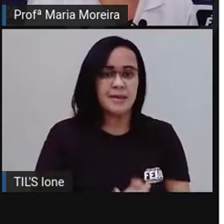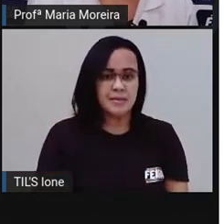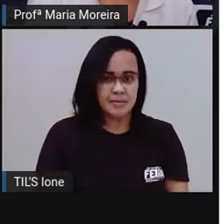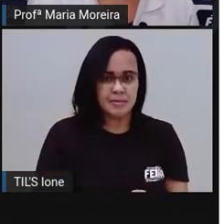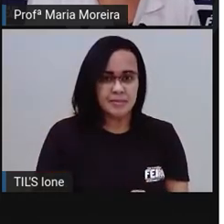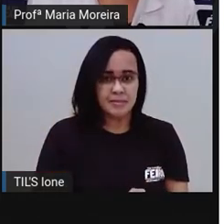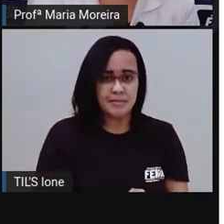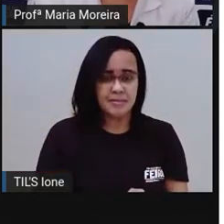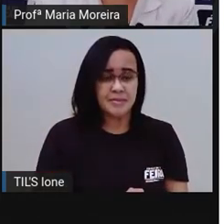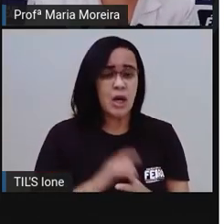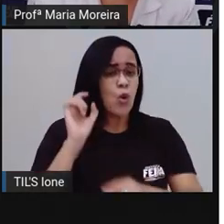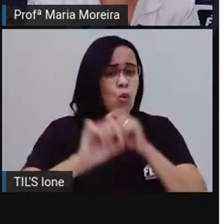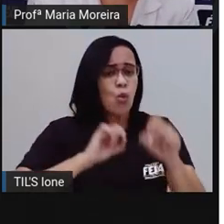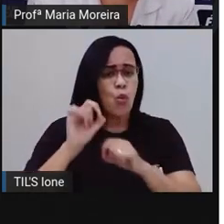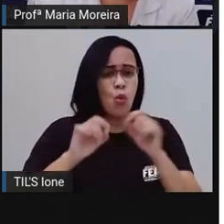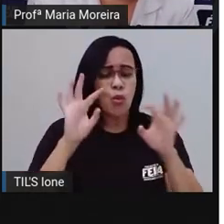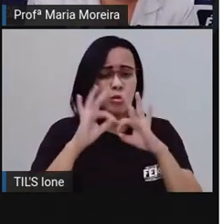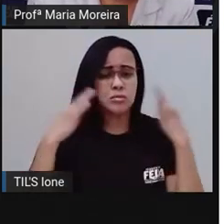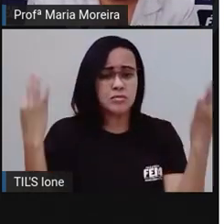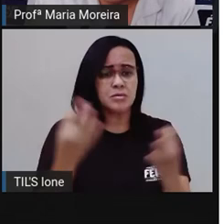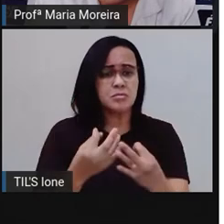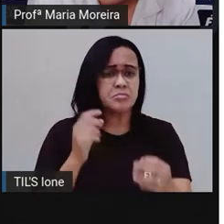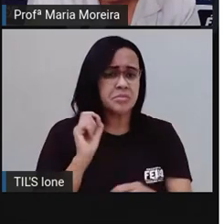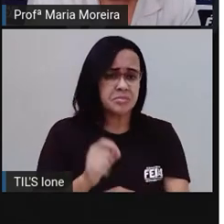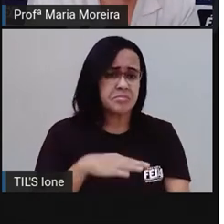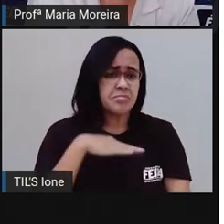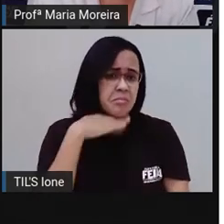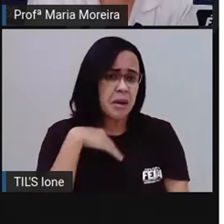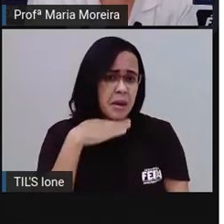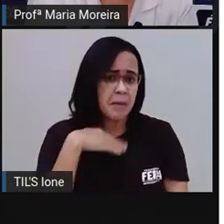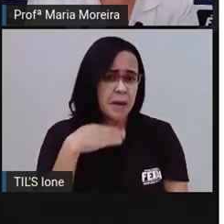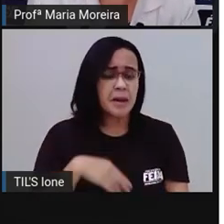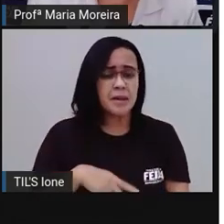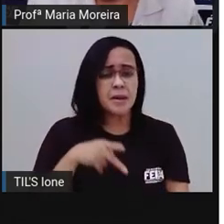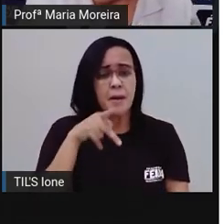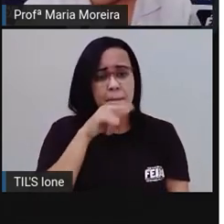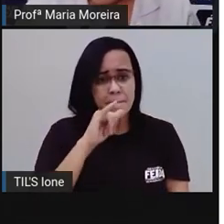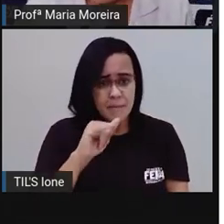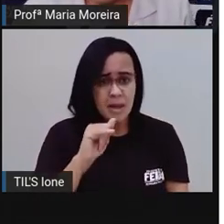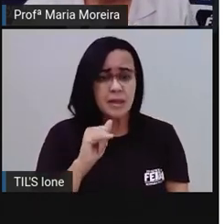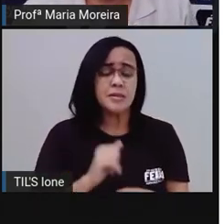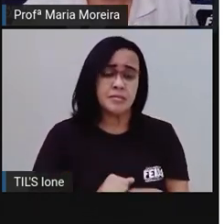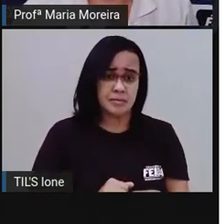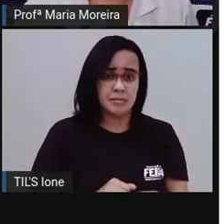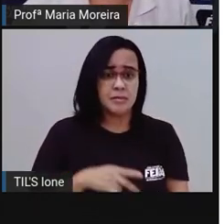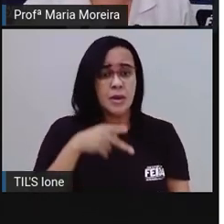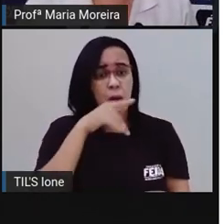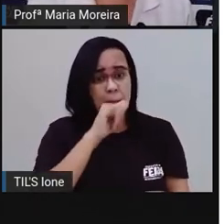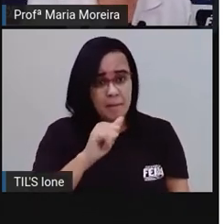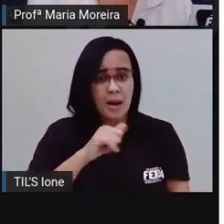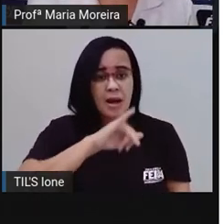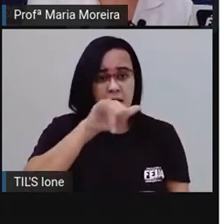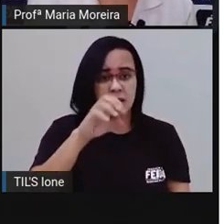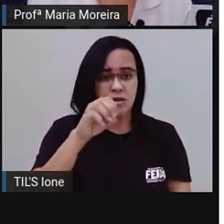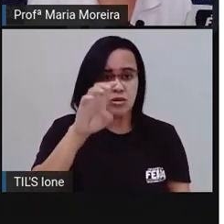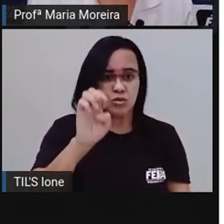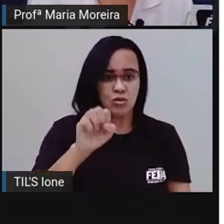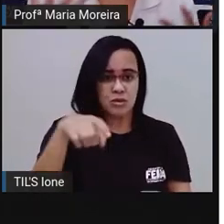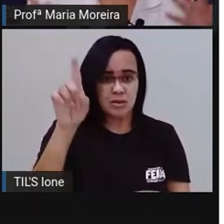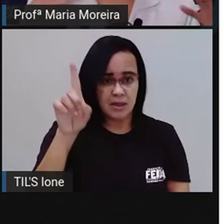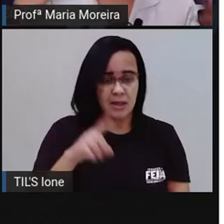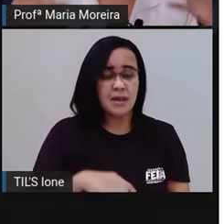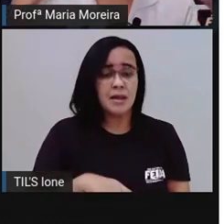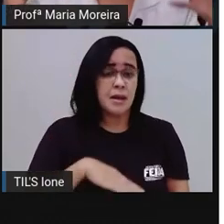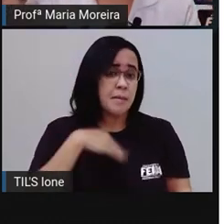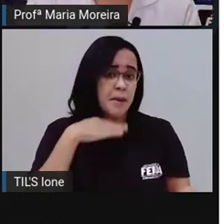Meus pais. Engraçado, o nome do meu pai é José e o nome da minha mãe é Maria, né? Quem são os meus pais, né? E aí